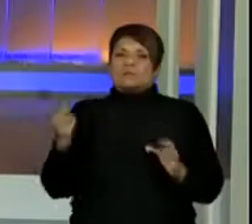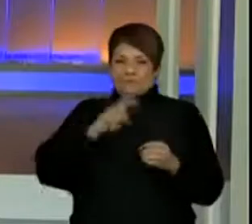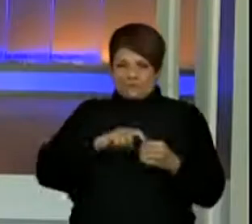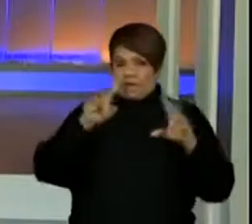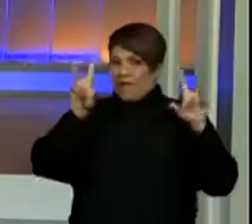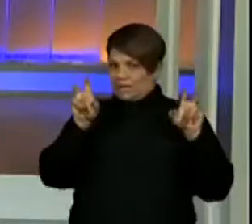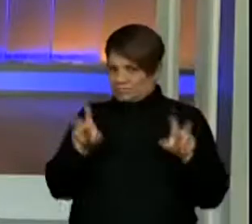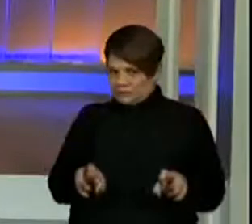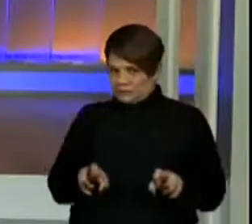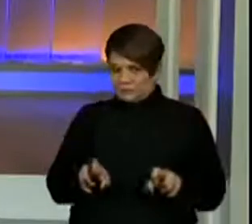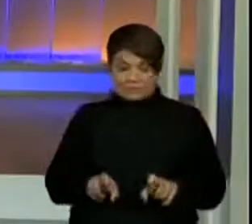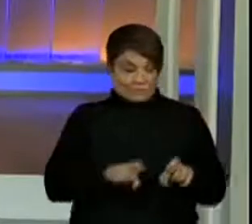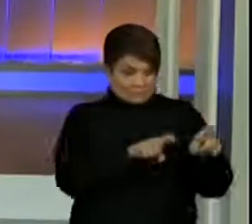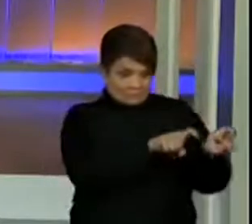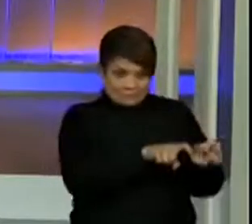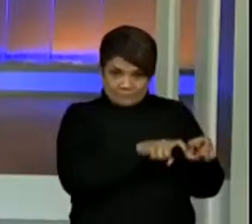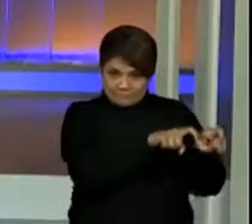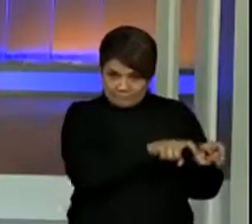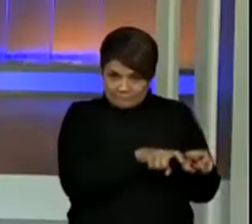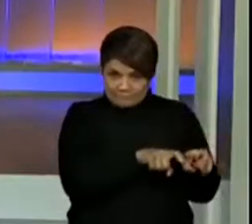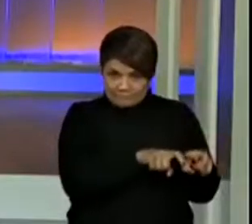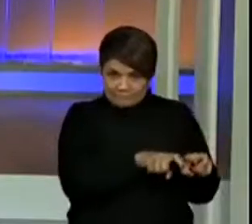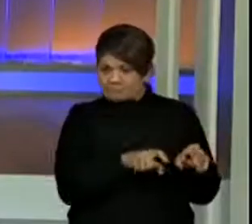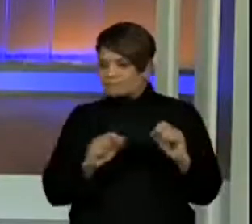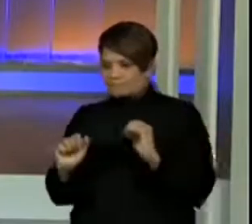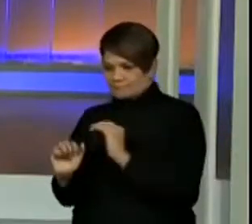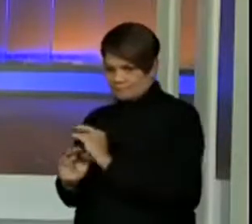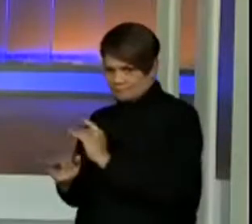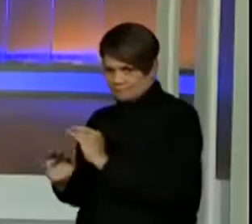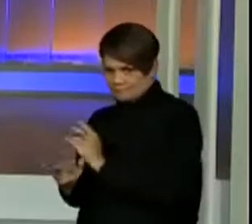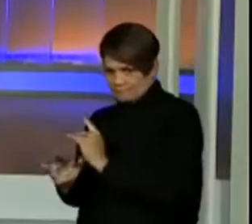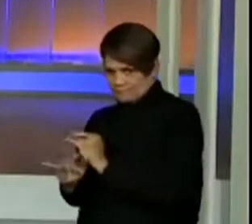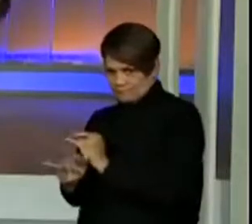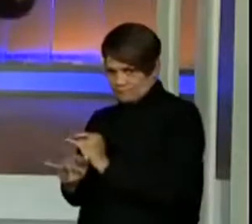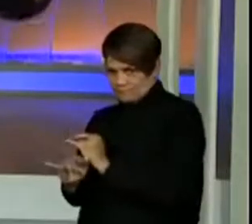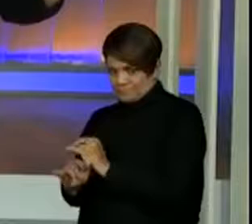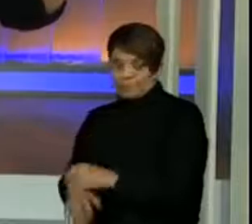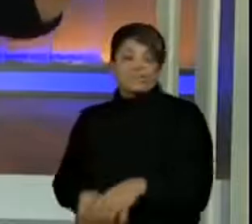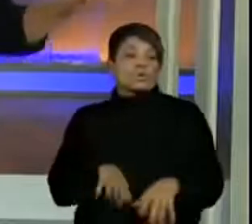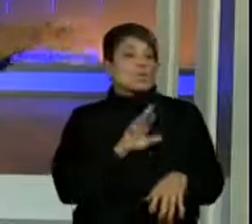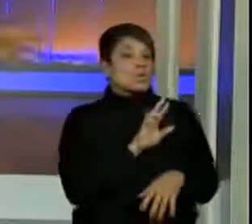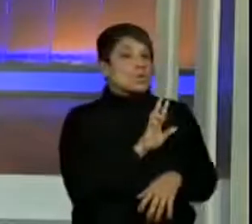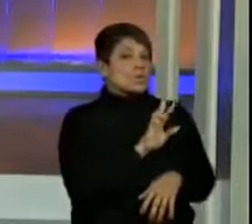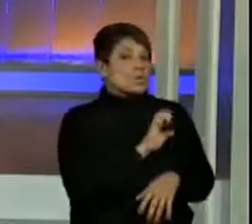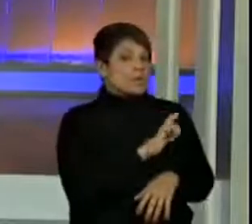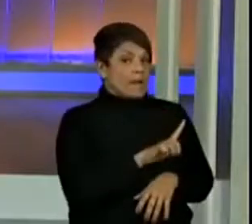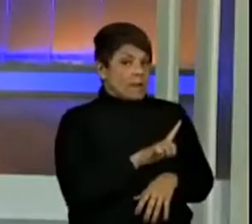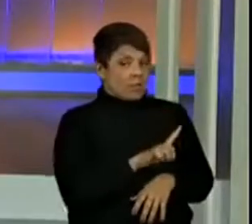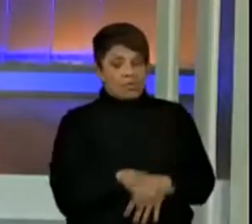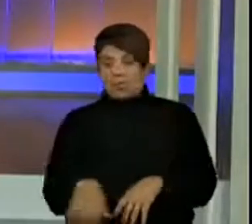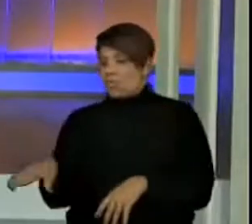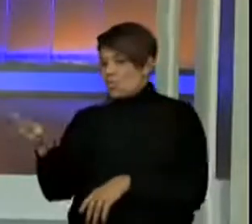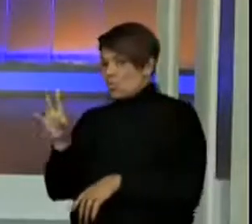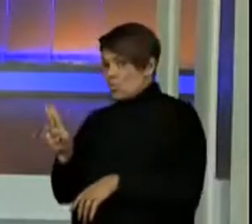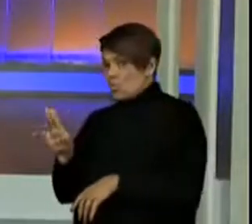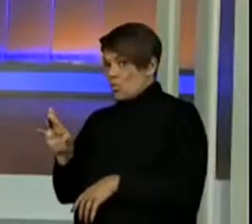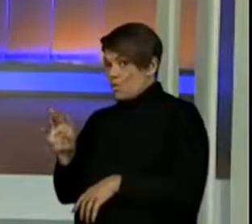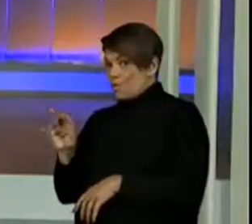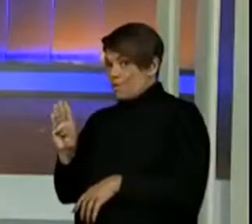campo e cidade. Rural e urbano.